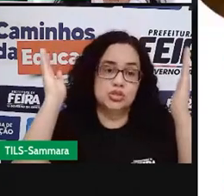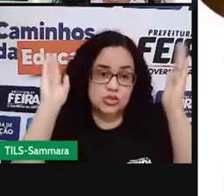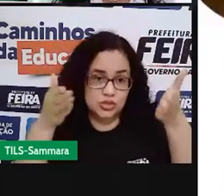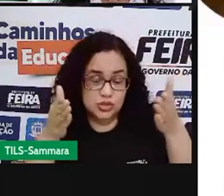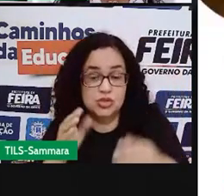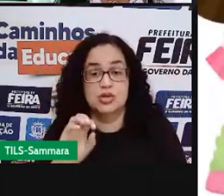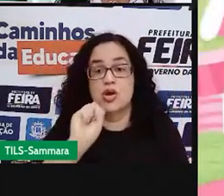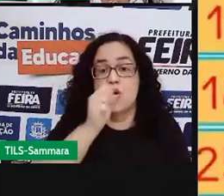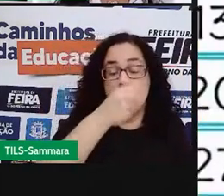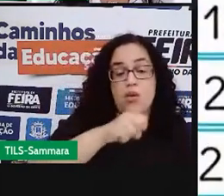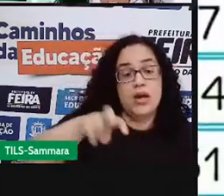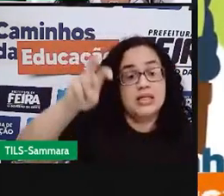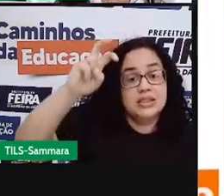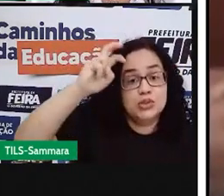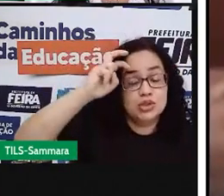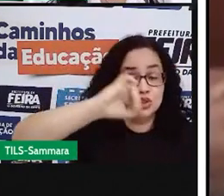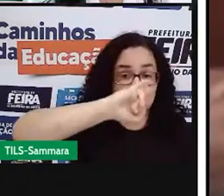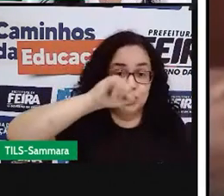Dia 8, uma quinta-feira.